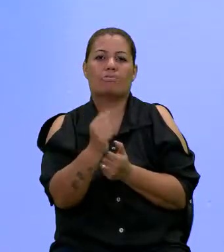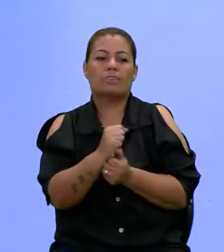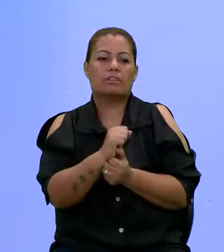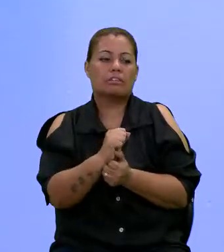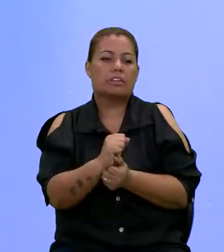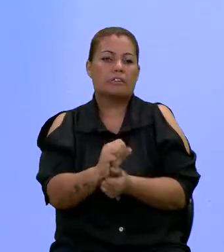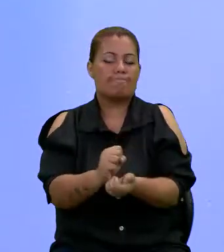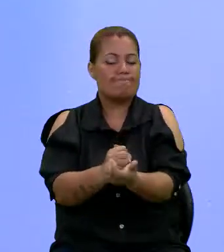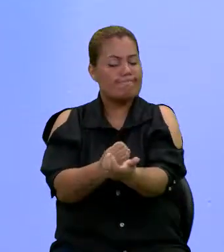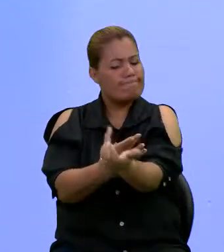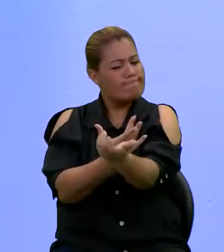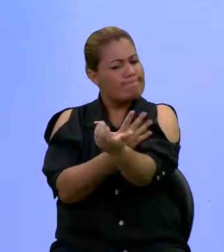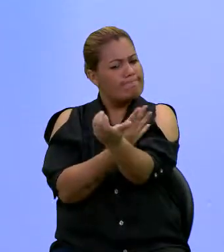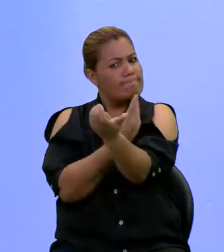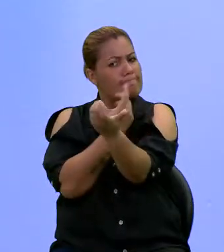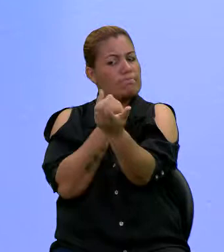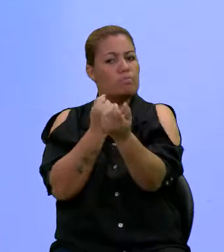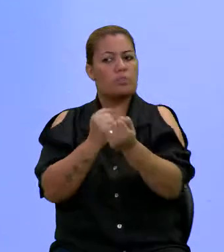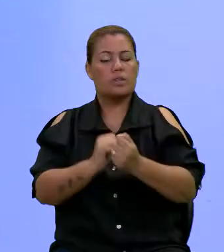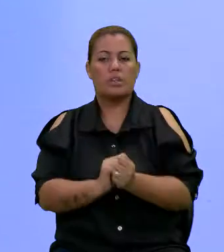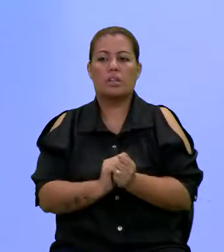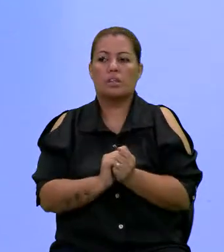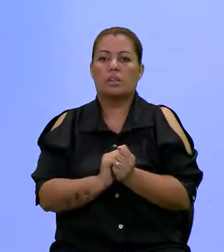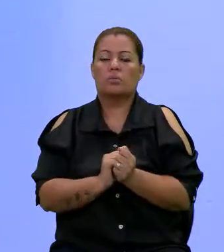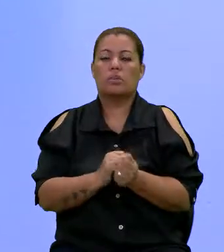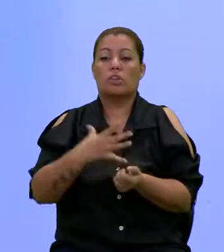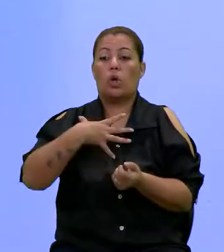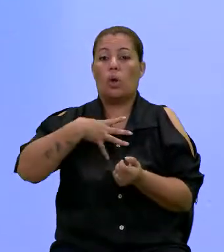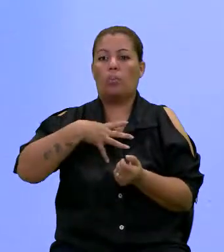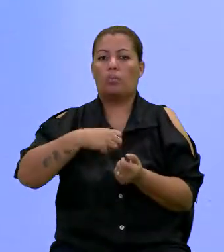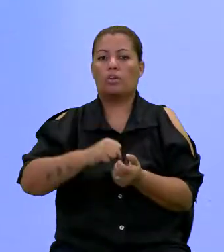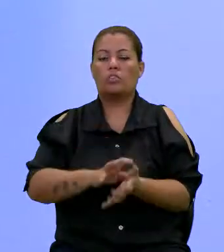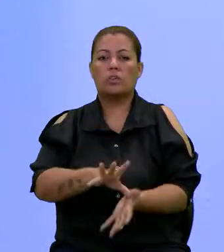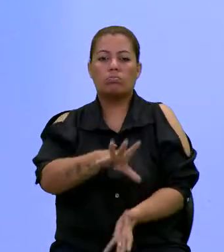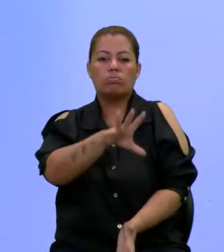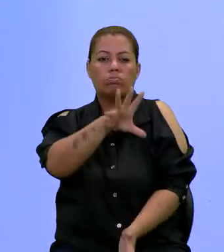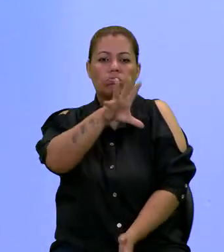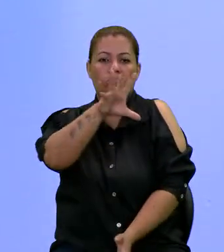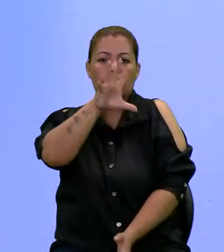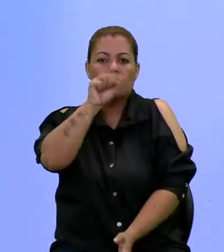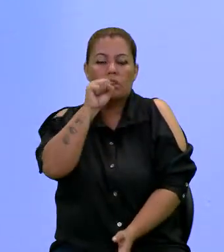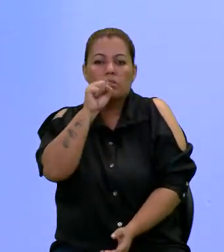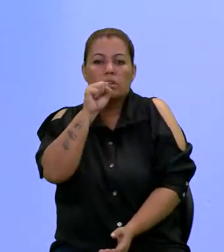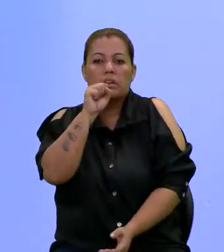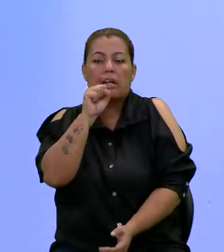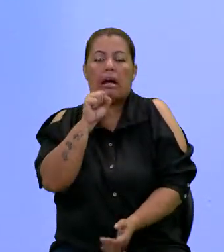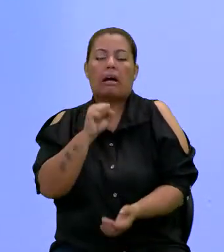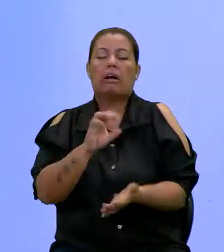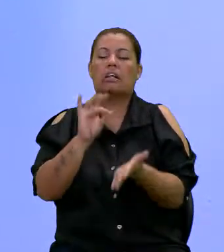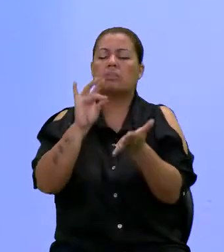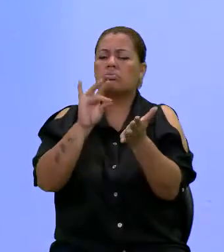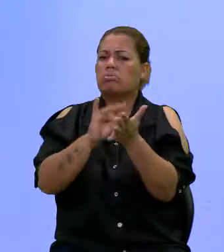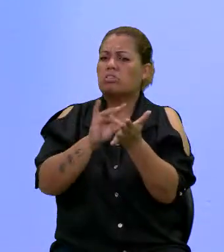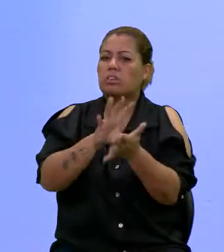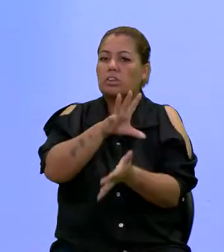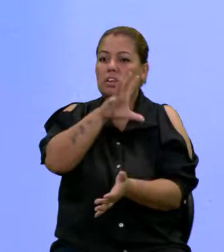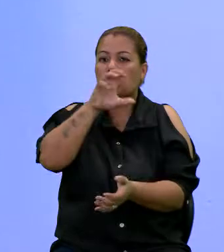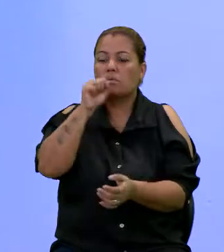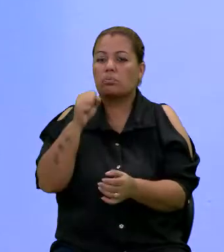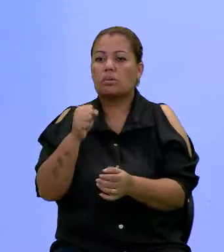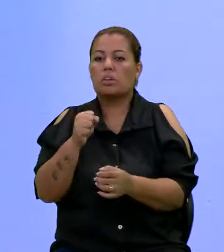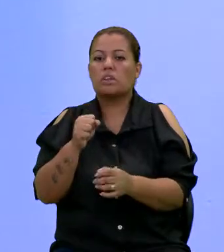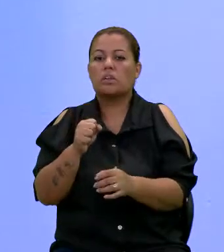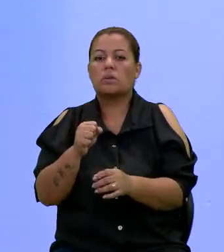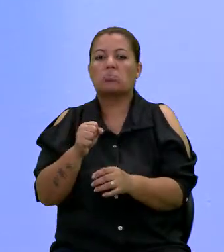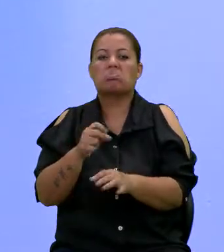tocou muito, que é para os filhos respirarem, mas respirar mesmo, porque eles ficam numa